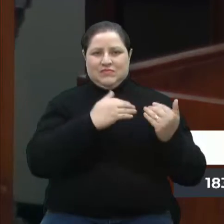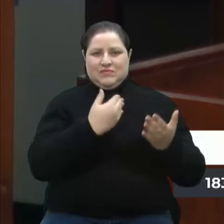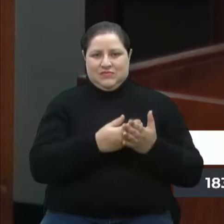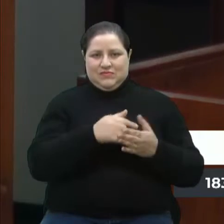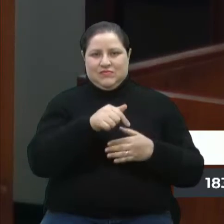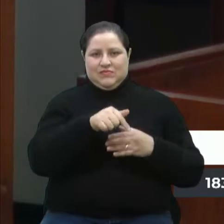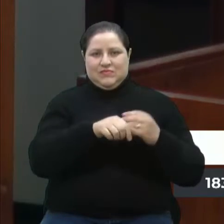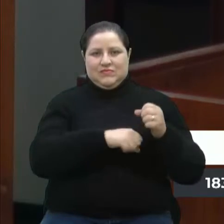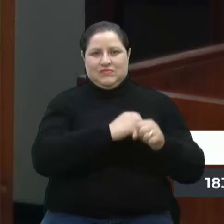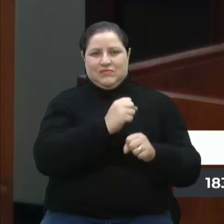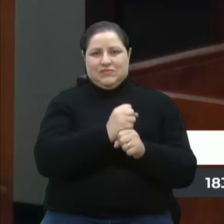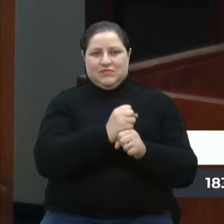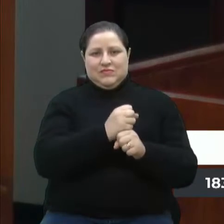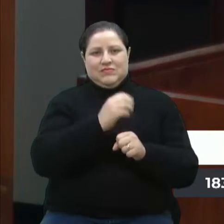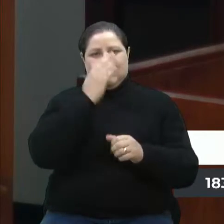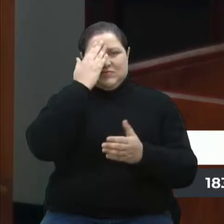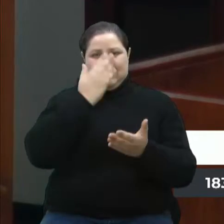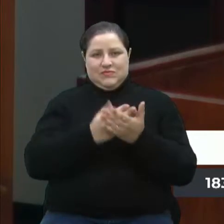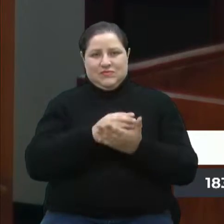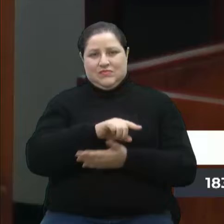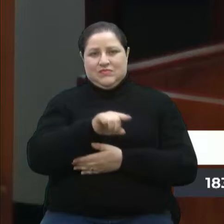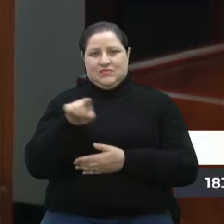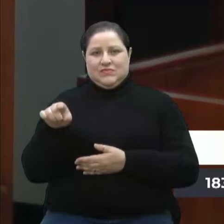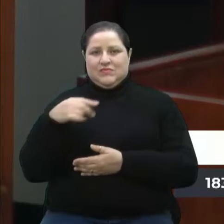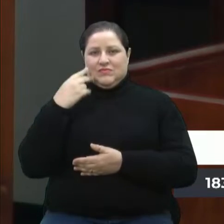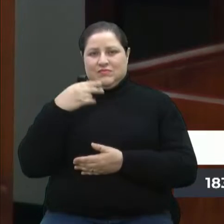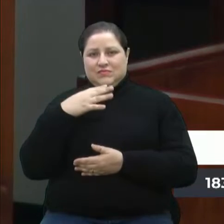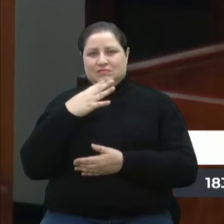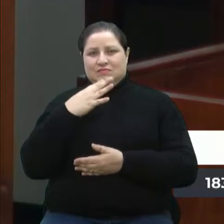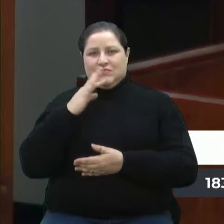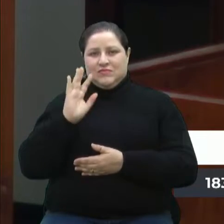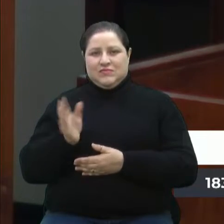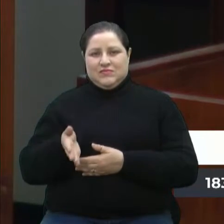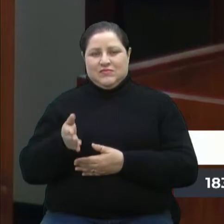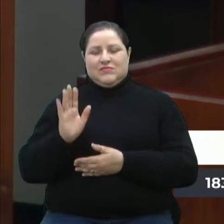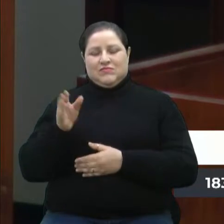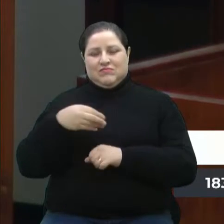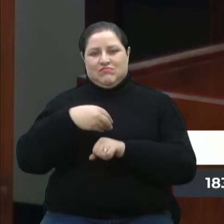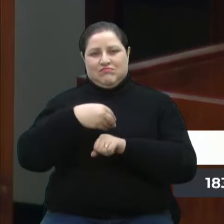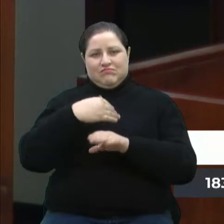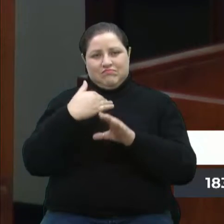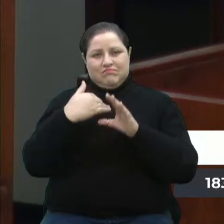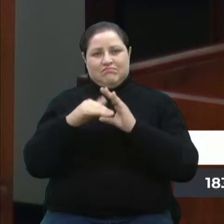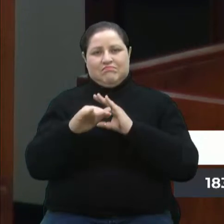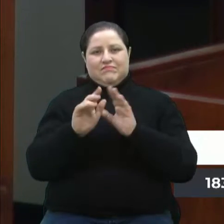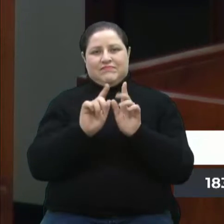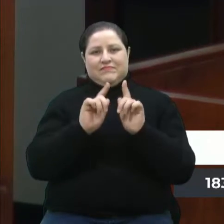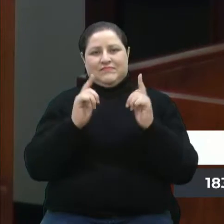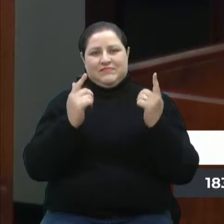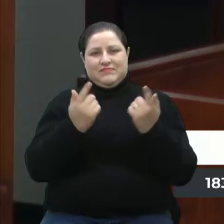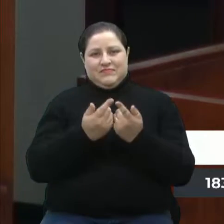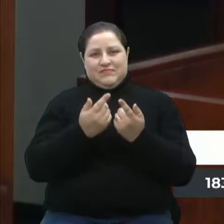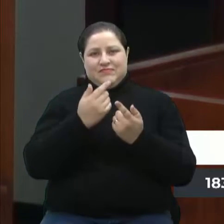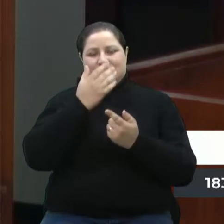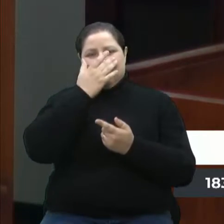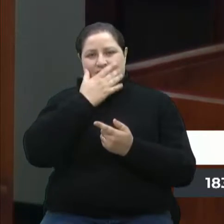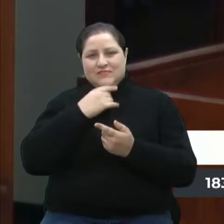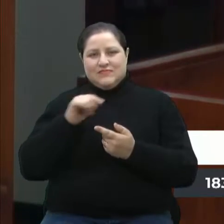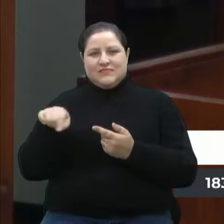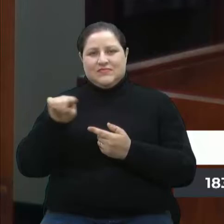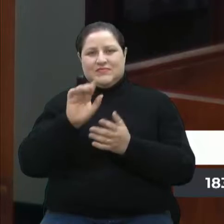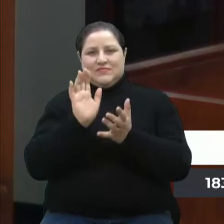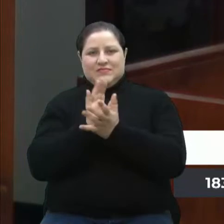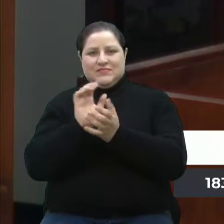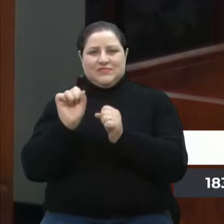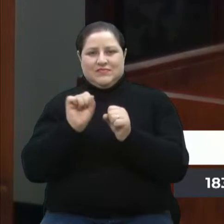desse ano, eu tenho certeza que os vereadores aqui já conhecem, a gente encaminha no grupo, e imagino que eles possam ter, os colegas